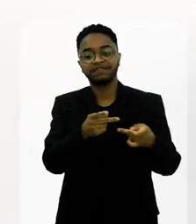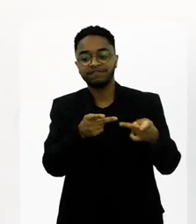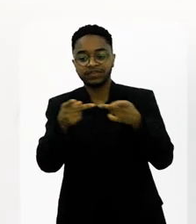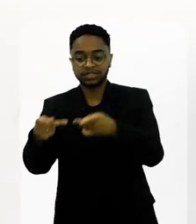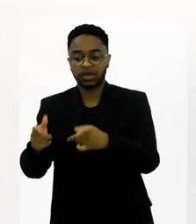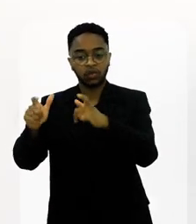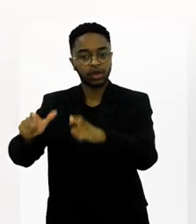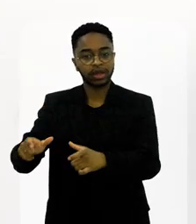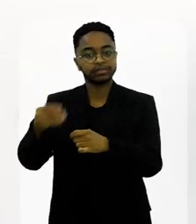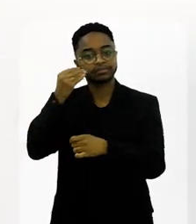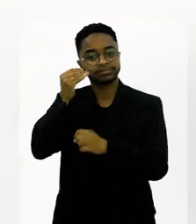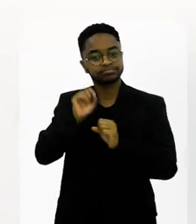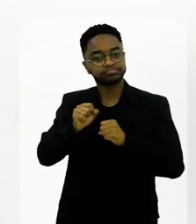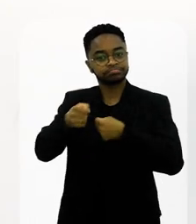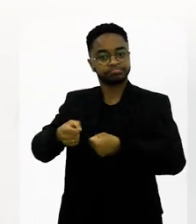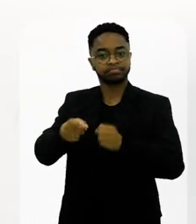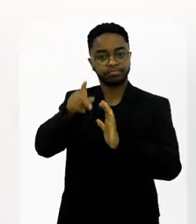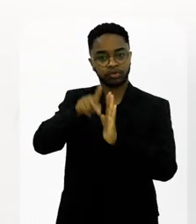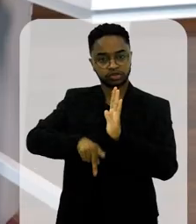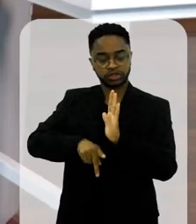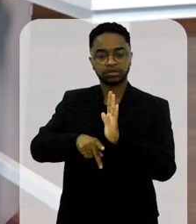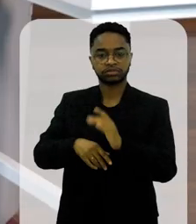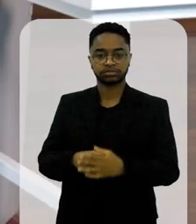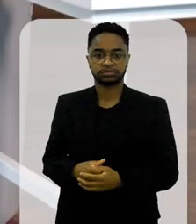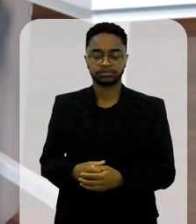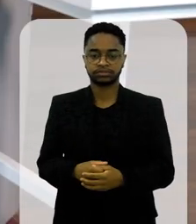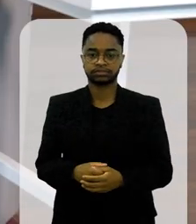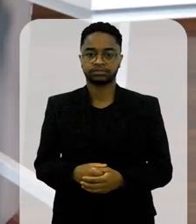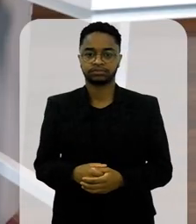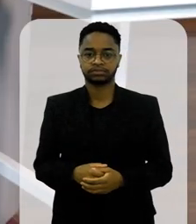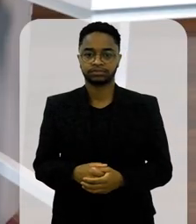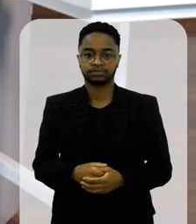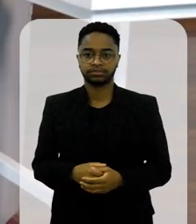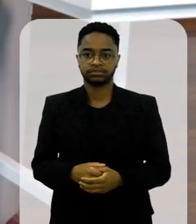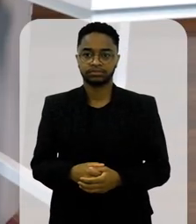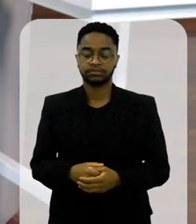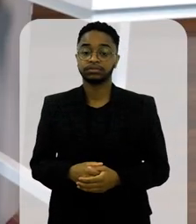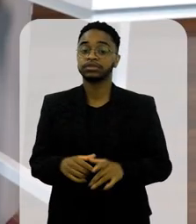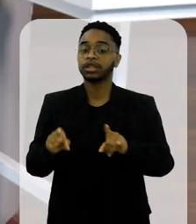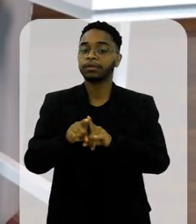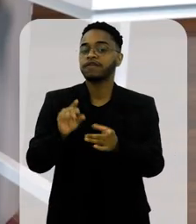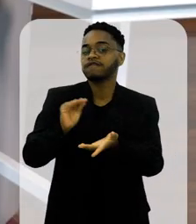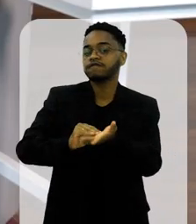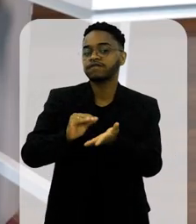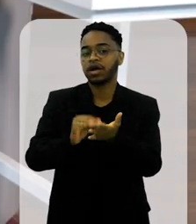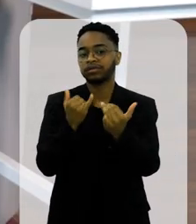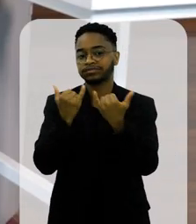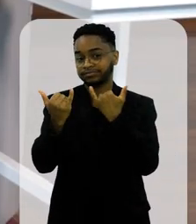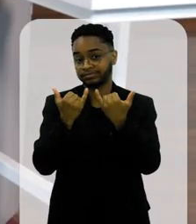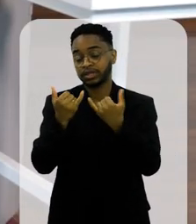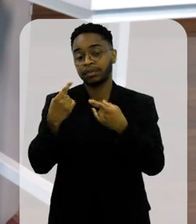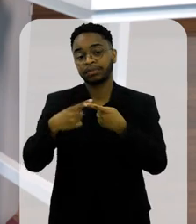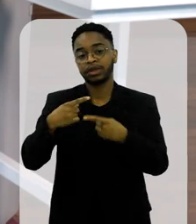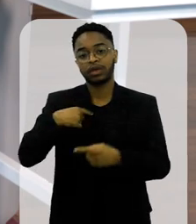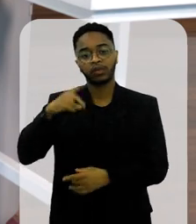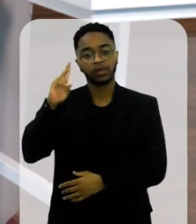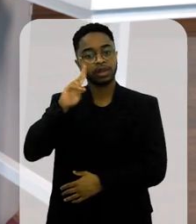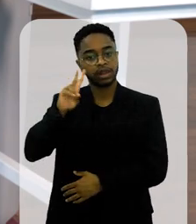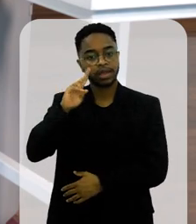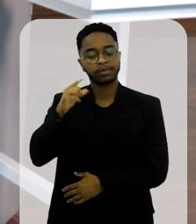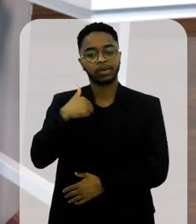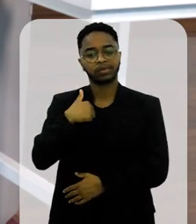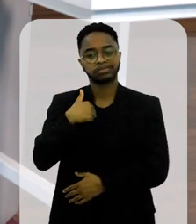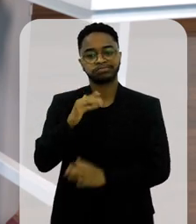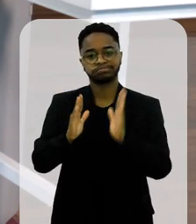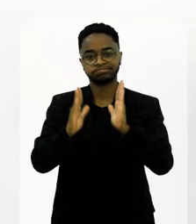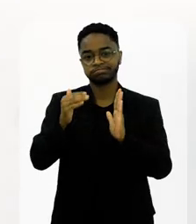as pessoas precisarem ir, né? De querer defender um projeto, né? E também uma ausência de informação, né? Eu